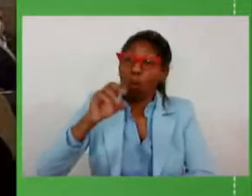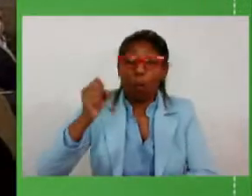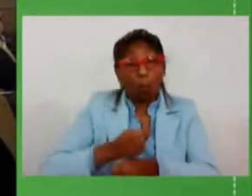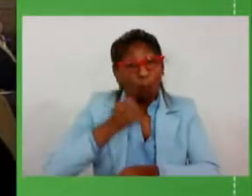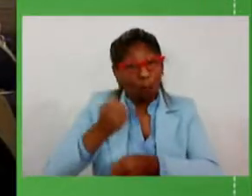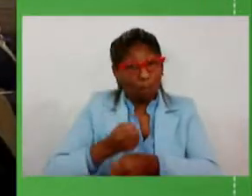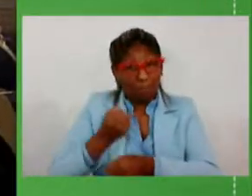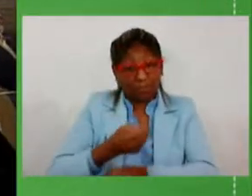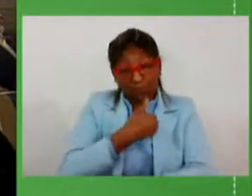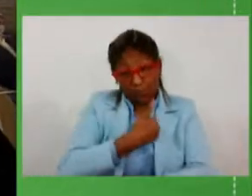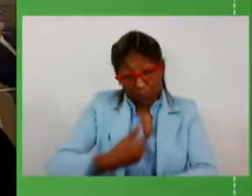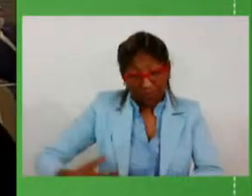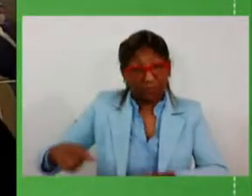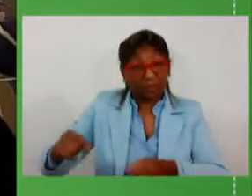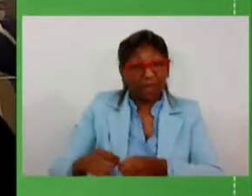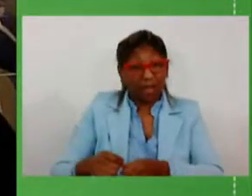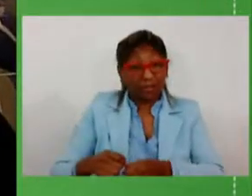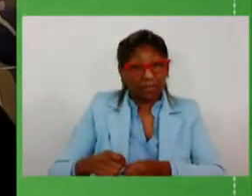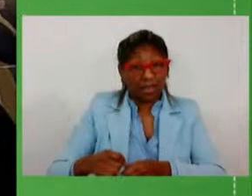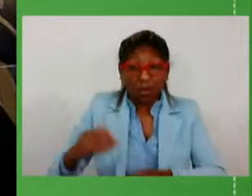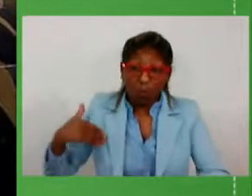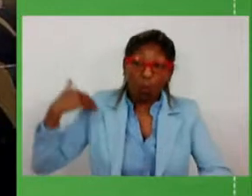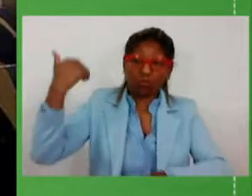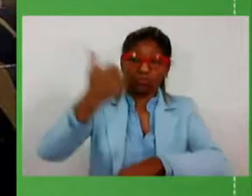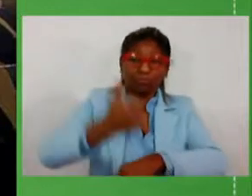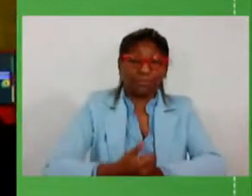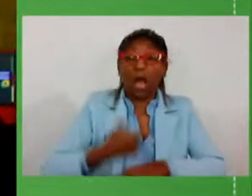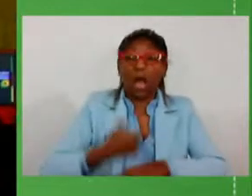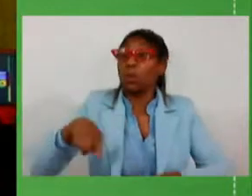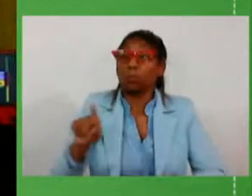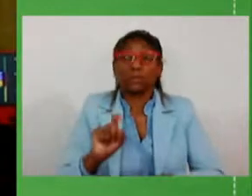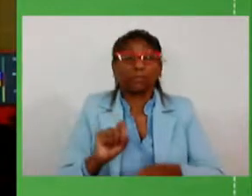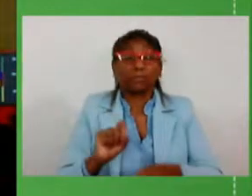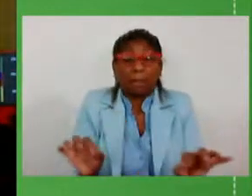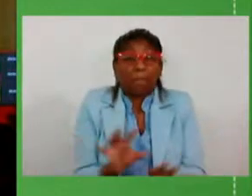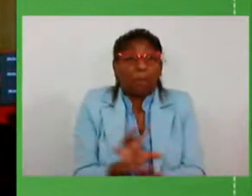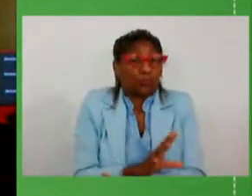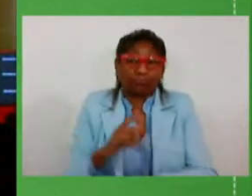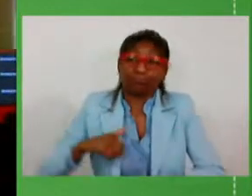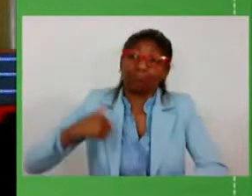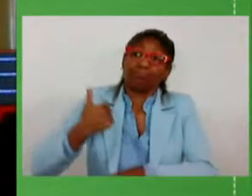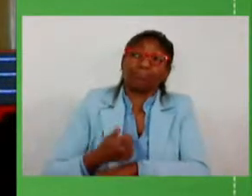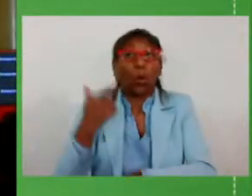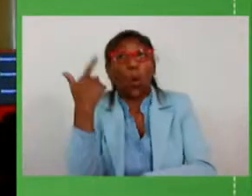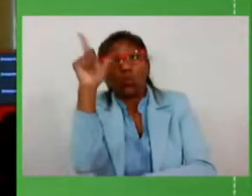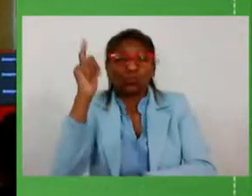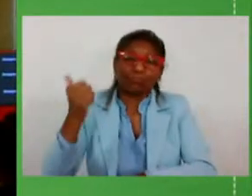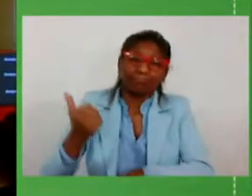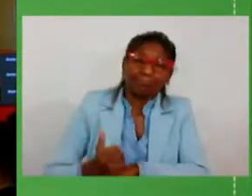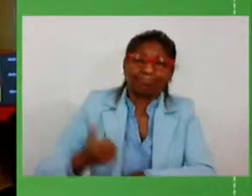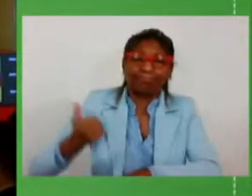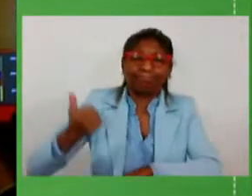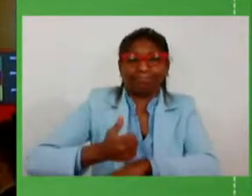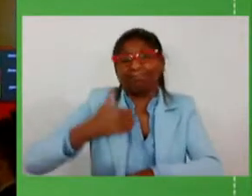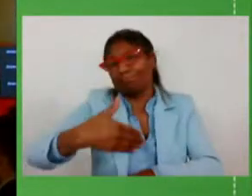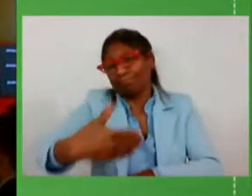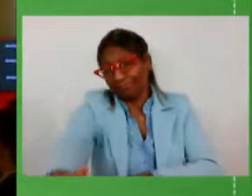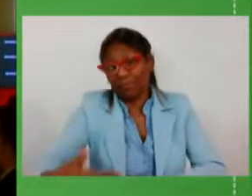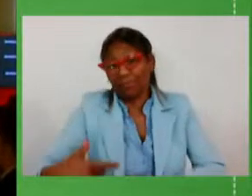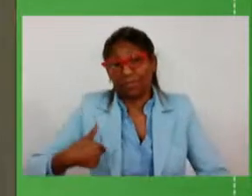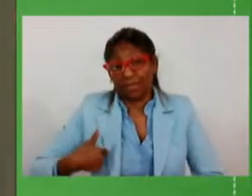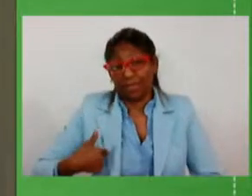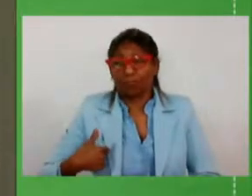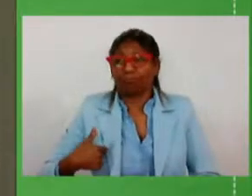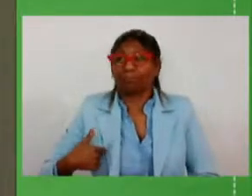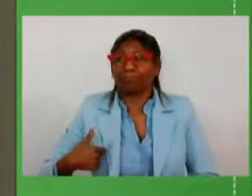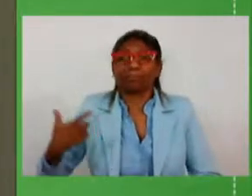que o próximo governo não vai precisar fazer e consequentemente ele pode ir fazendo outras obras eu sempre disse quando nós inauguramos